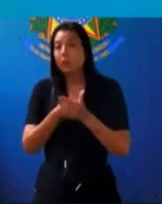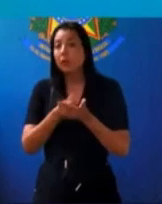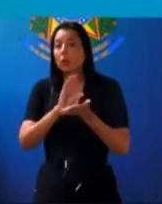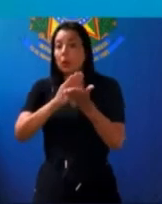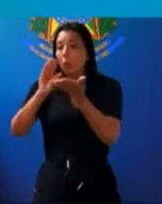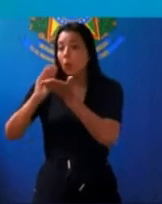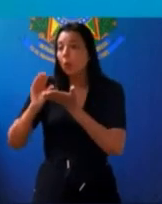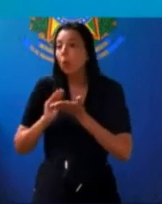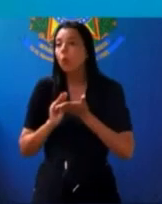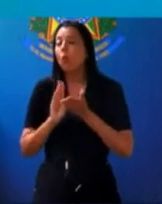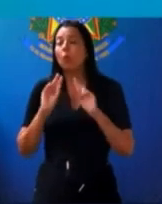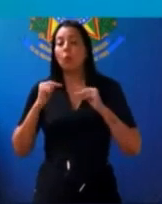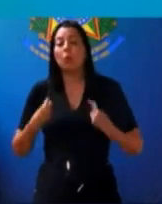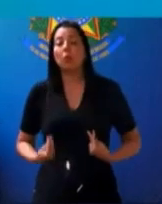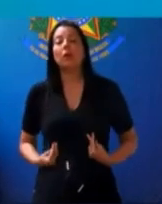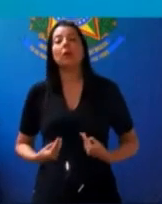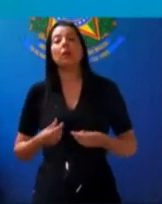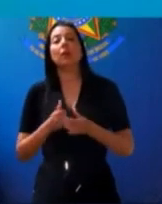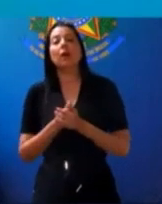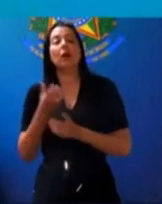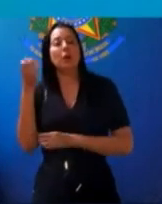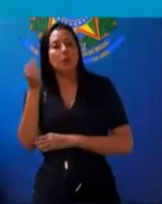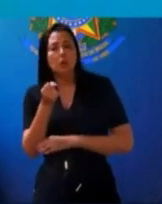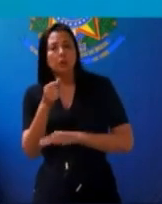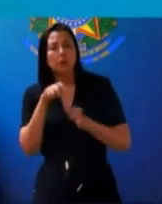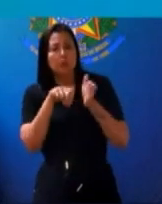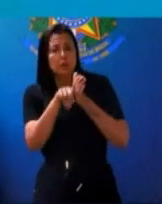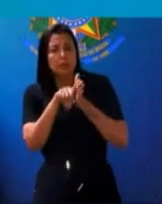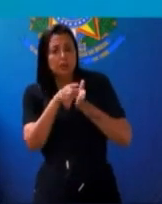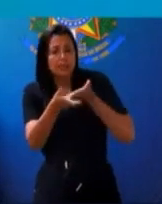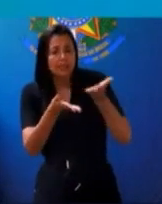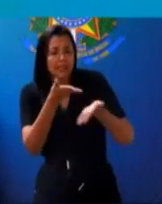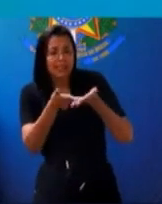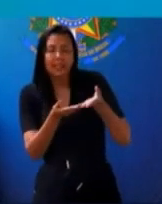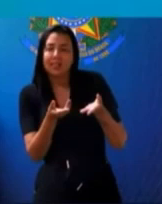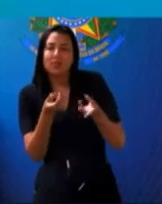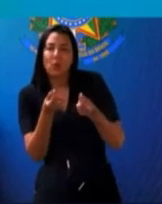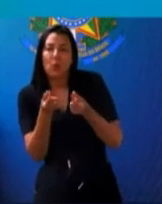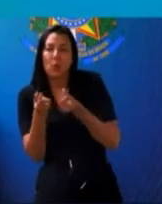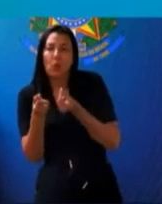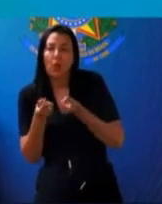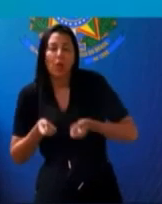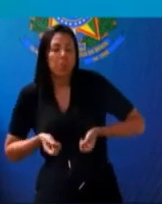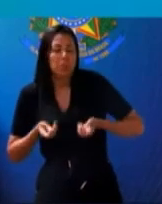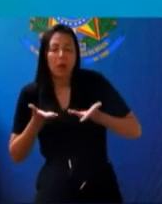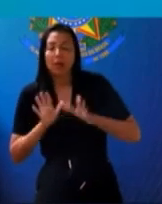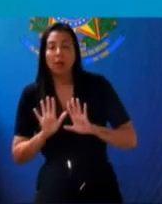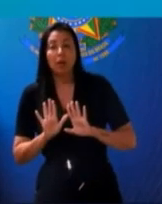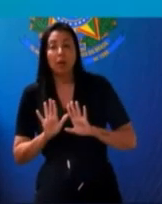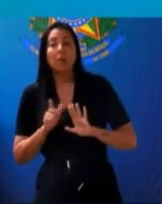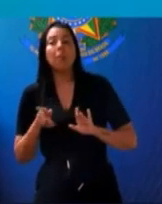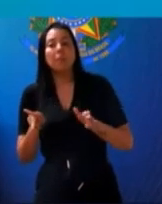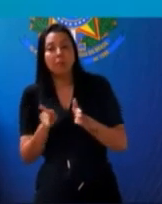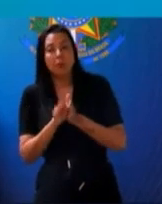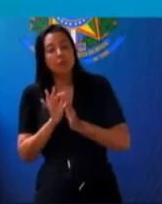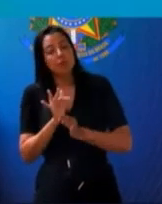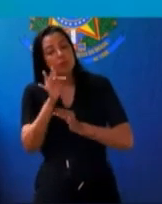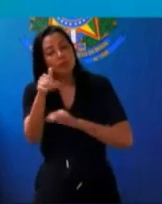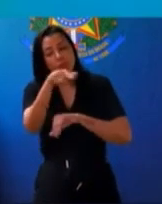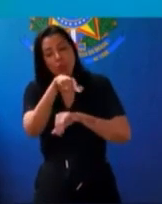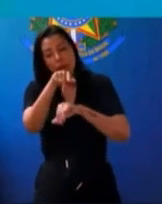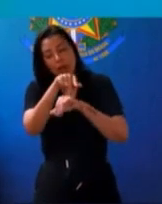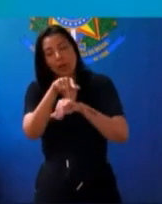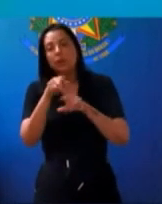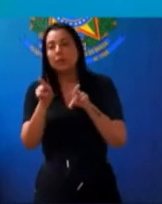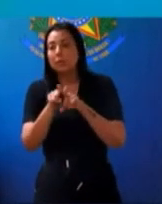humano. As bolsas de pesquisa não podem ser tratadas como esmola, mas como investimento no futuro do país.